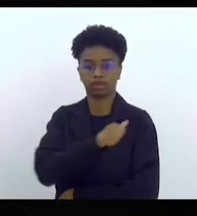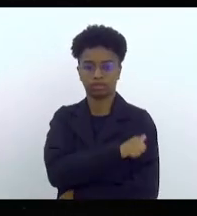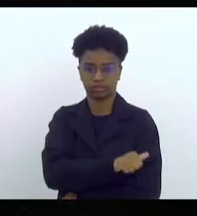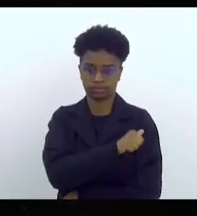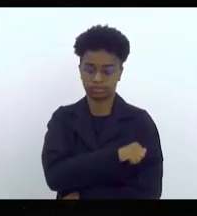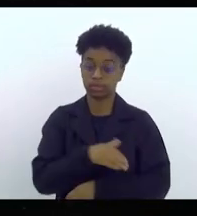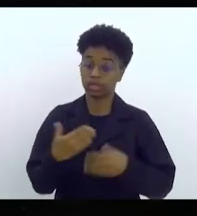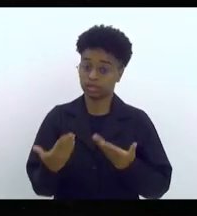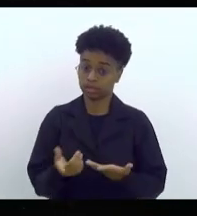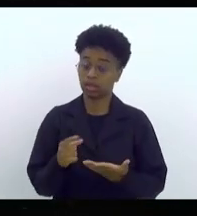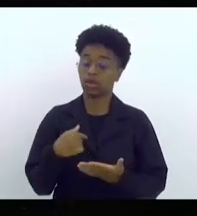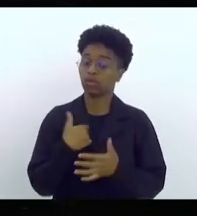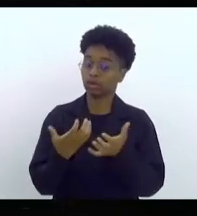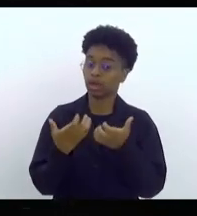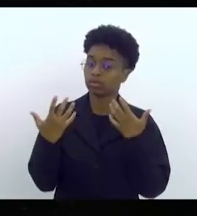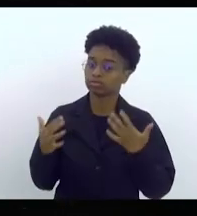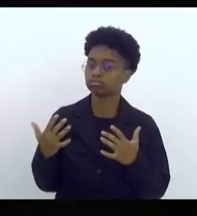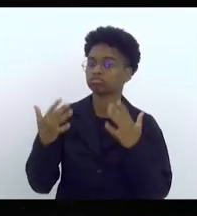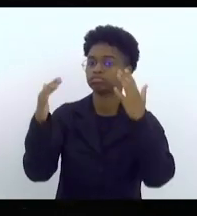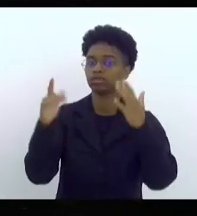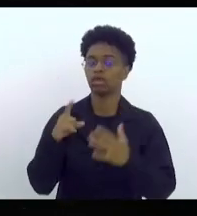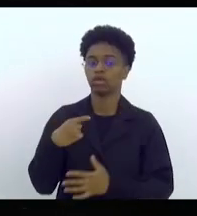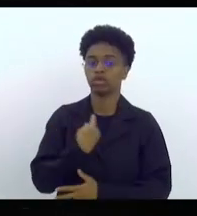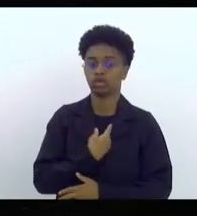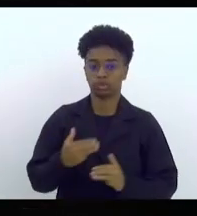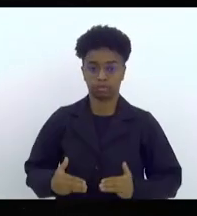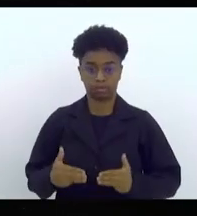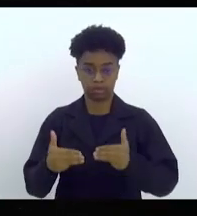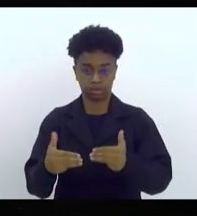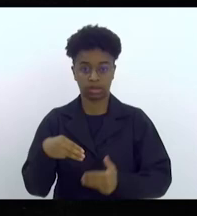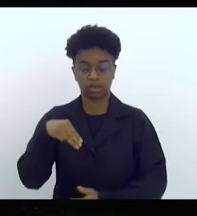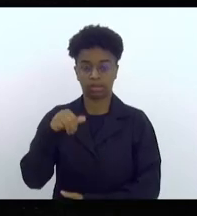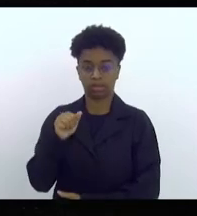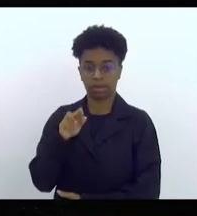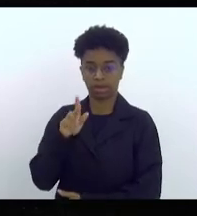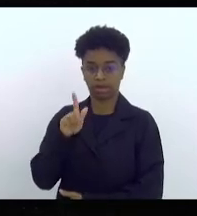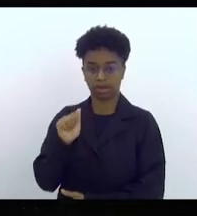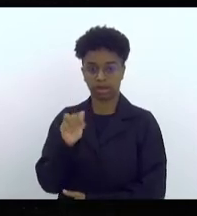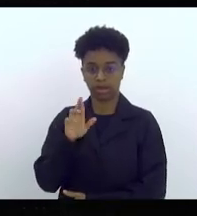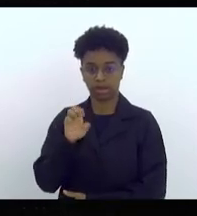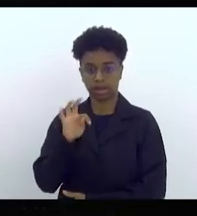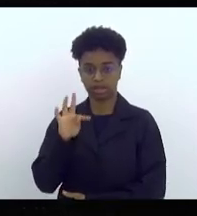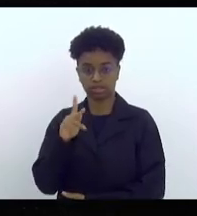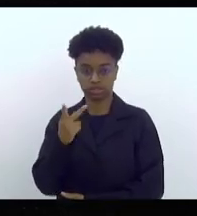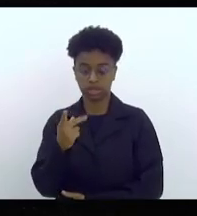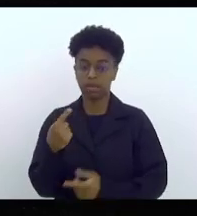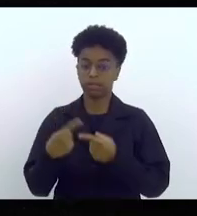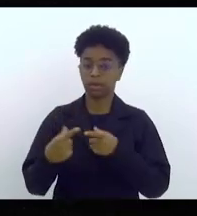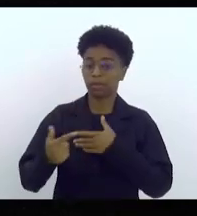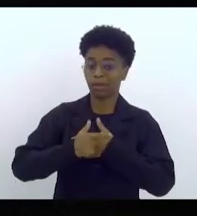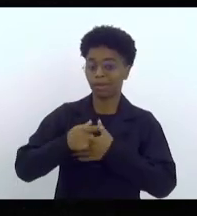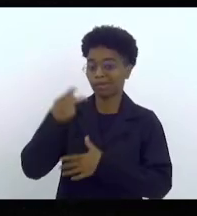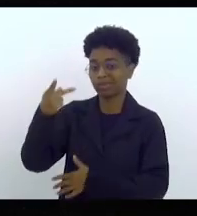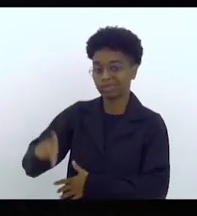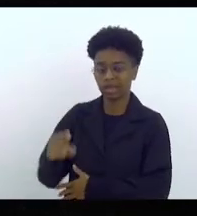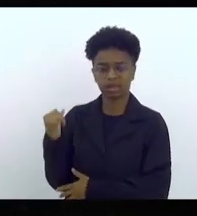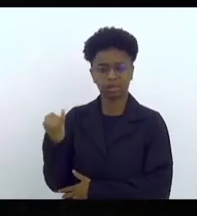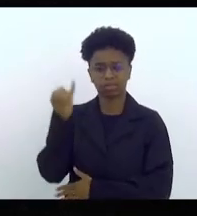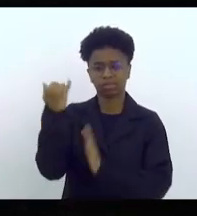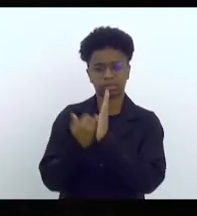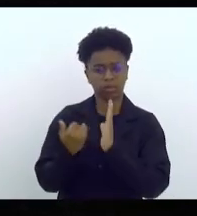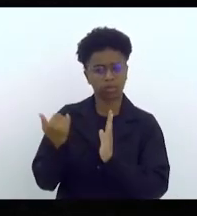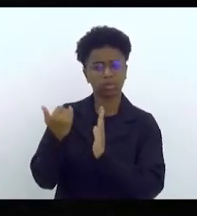Janeiro. Então, quero aqui celebrar a nossa ministra Margarete Menezes porque o papel dela tem sido muito